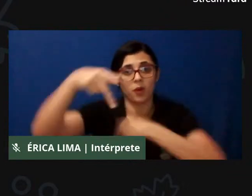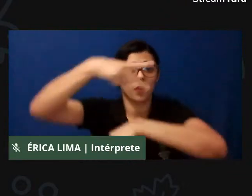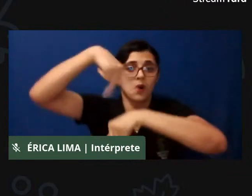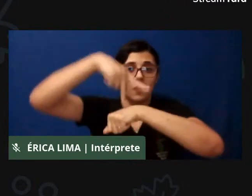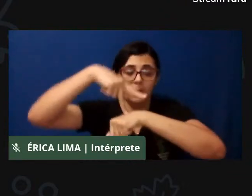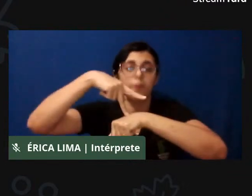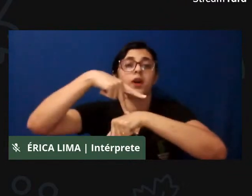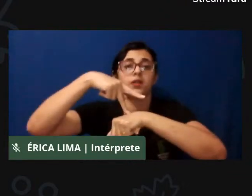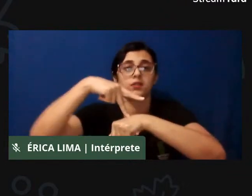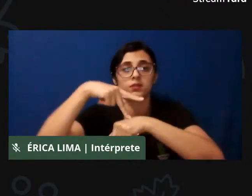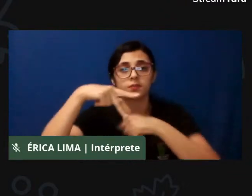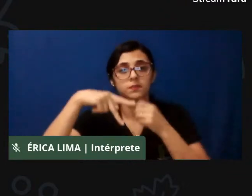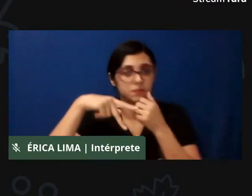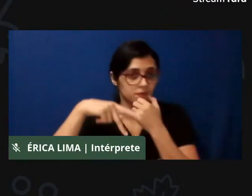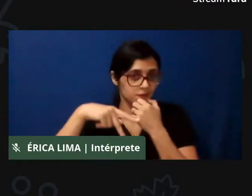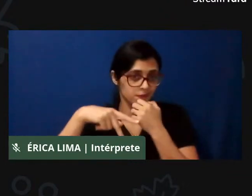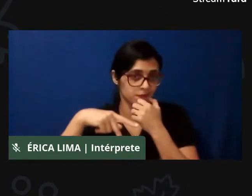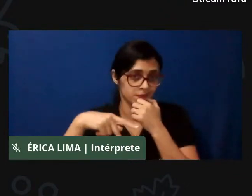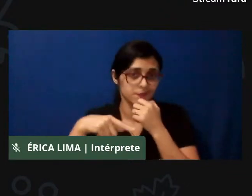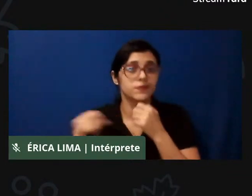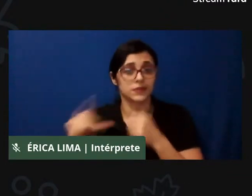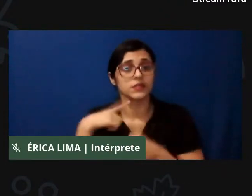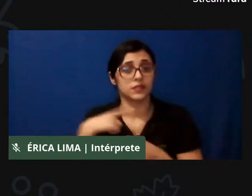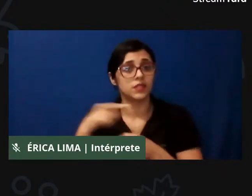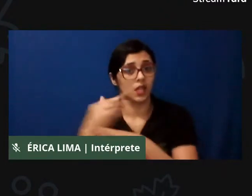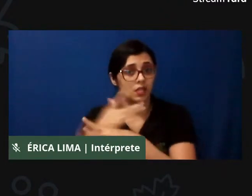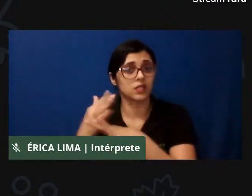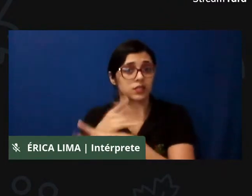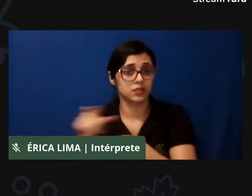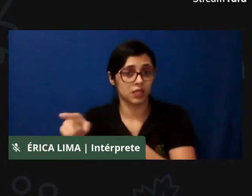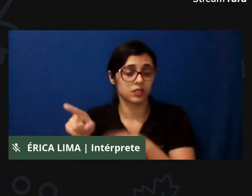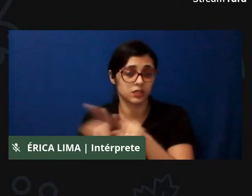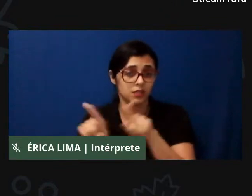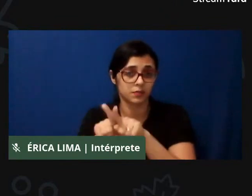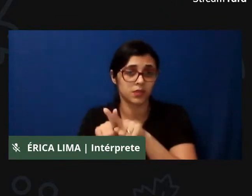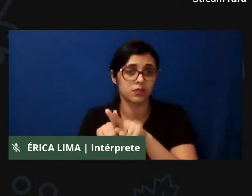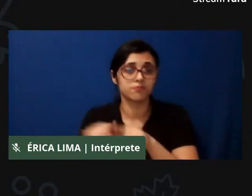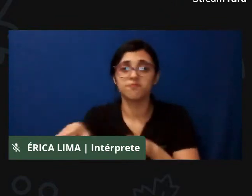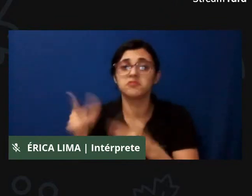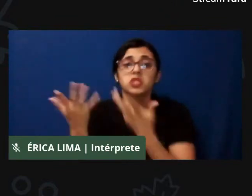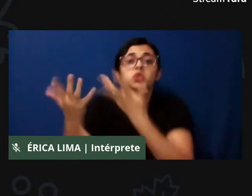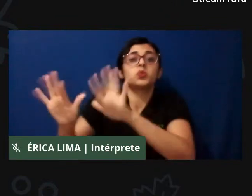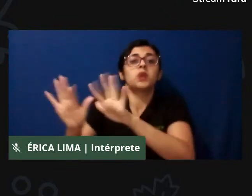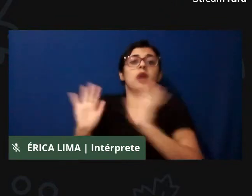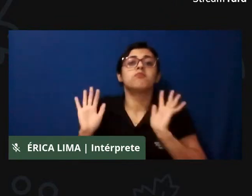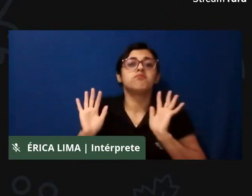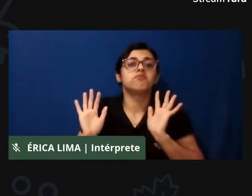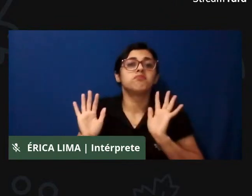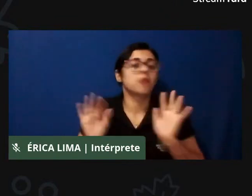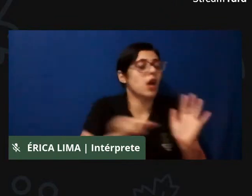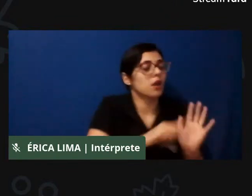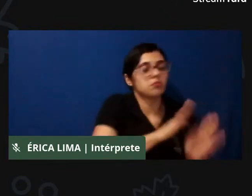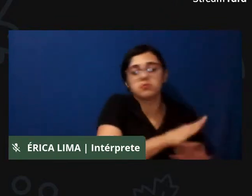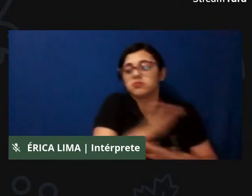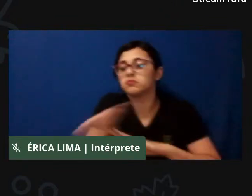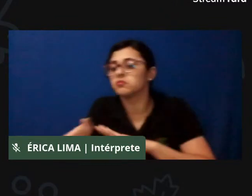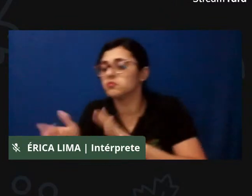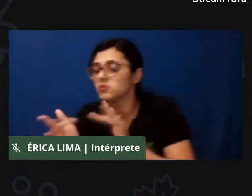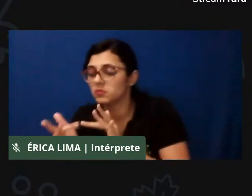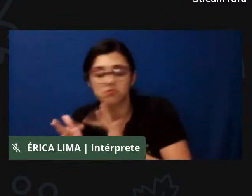inclusive, no urbano, elas não querem, não é interessante para elas que nós